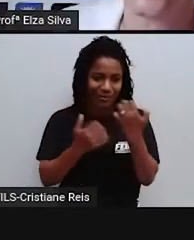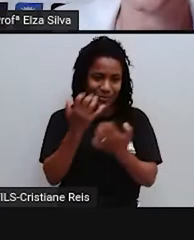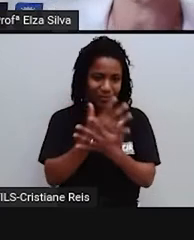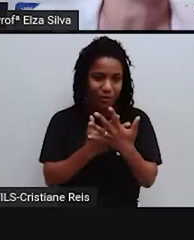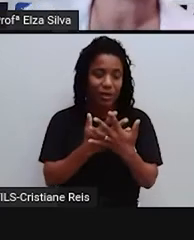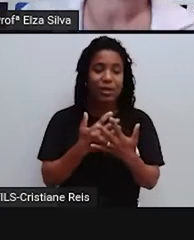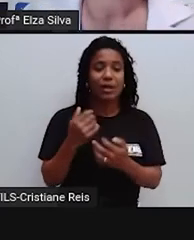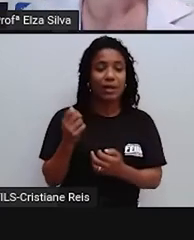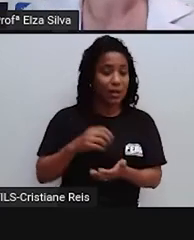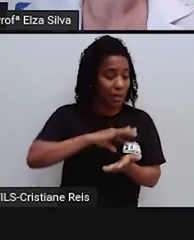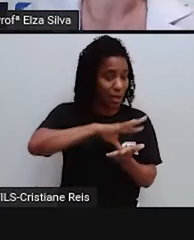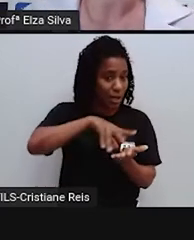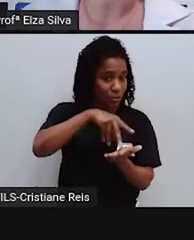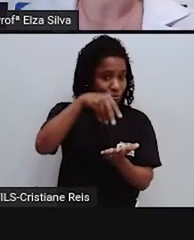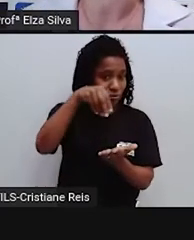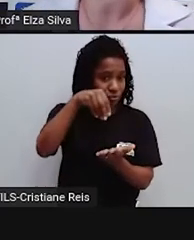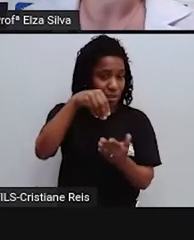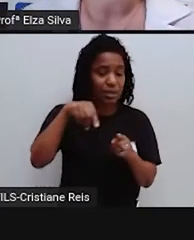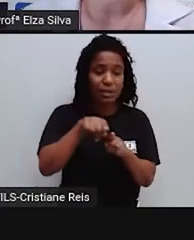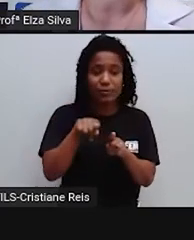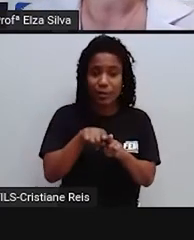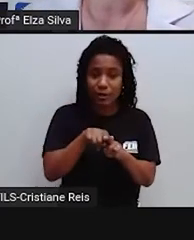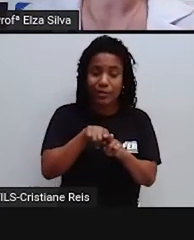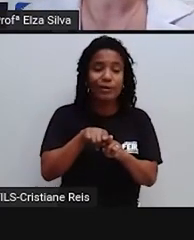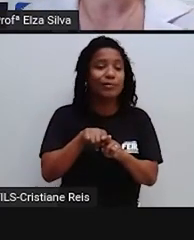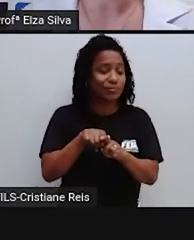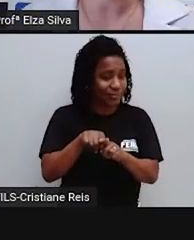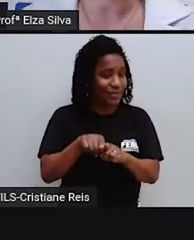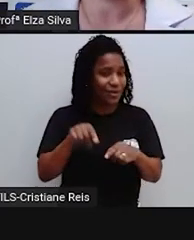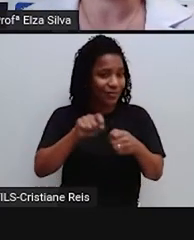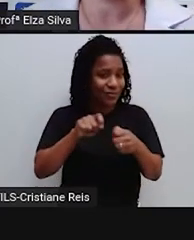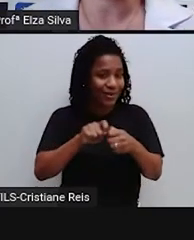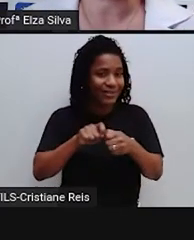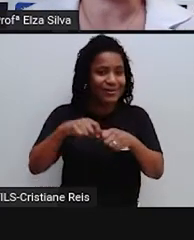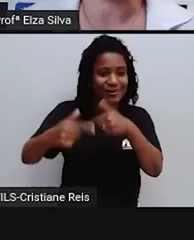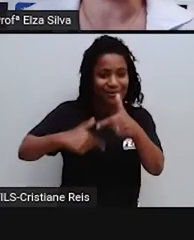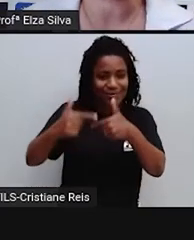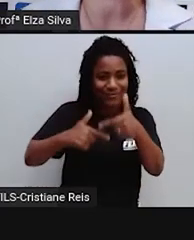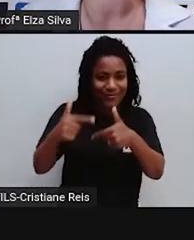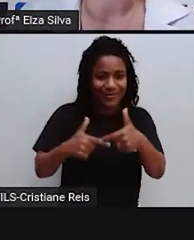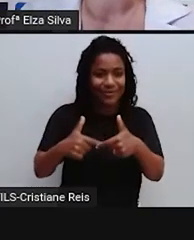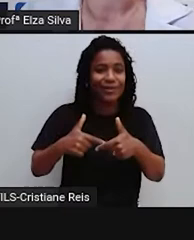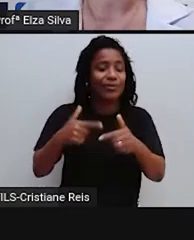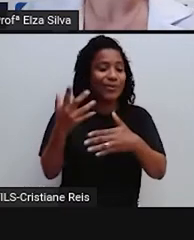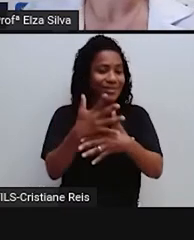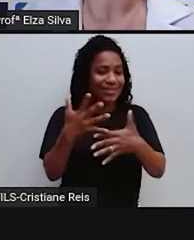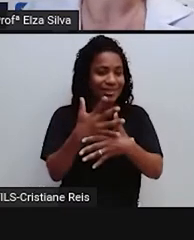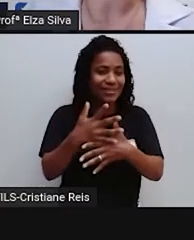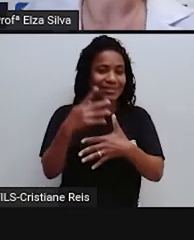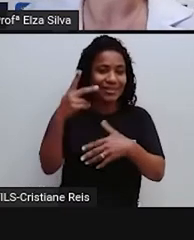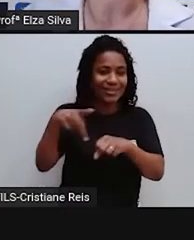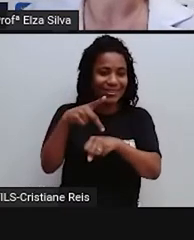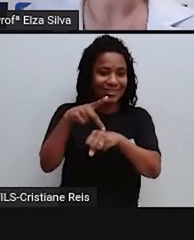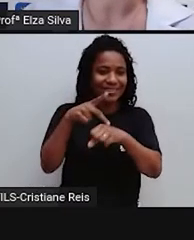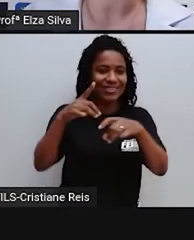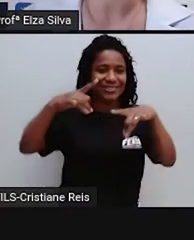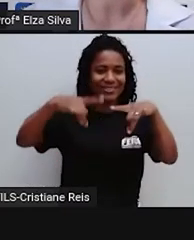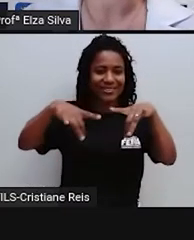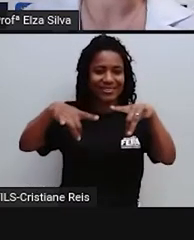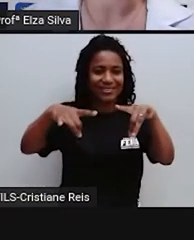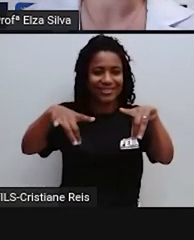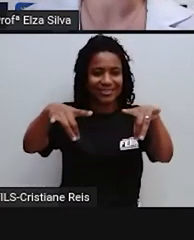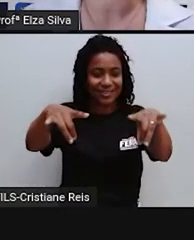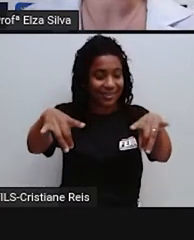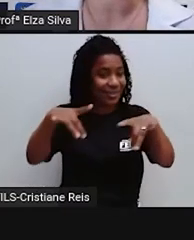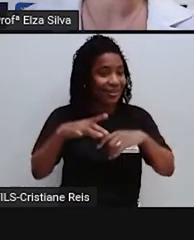artista Quanto produtor De uma pequena cidade da Austrália E eu destaco aqui para vocês